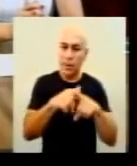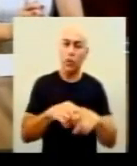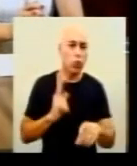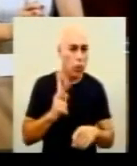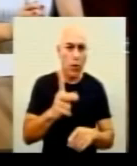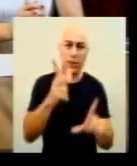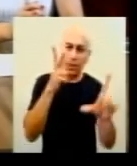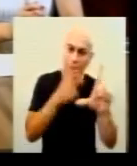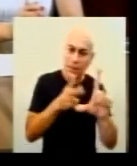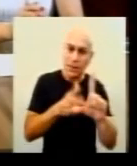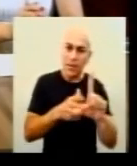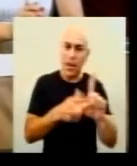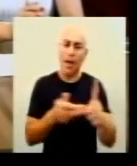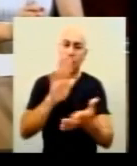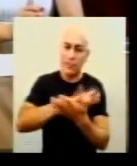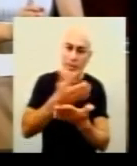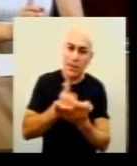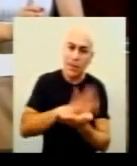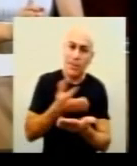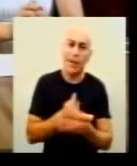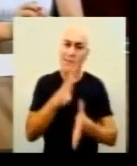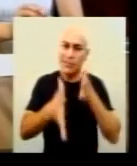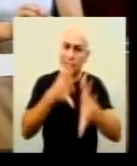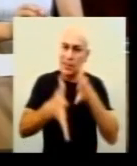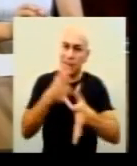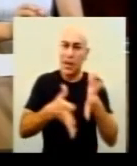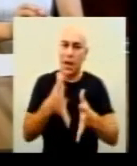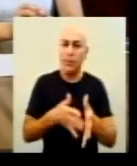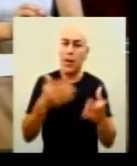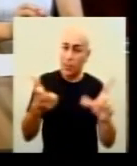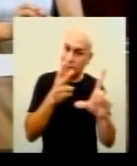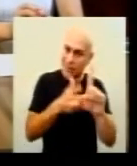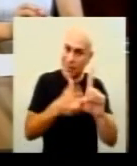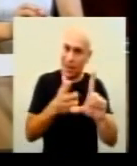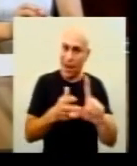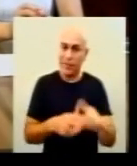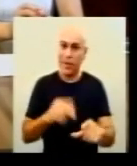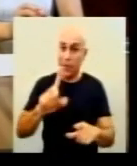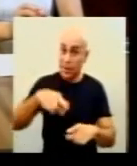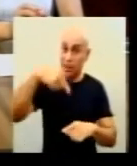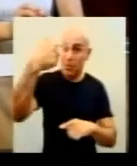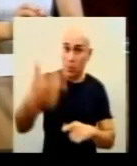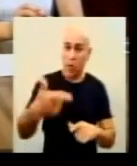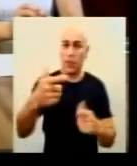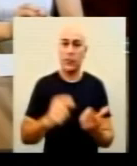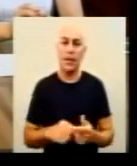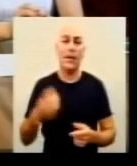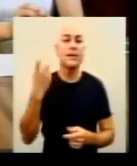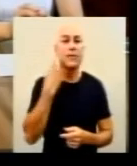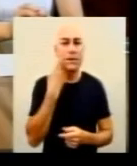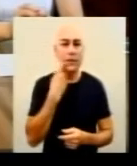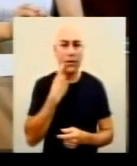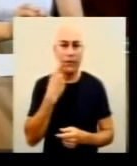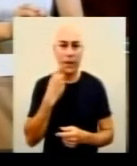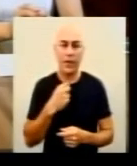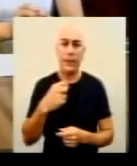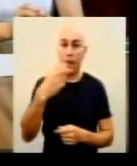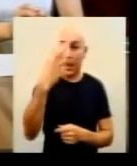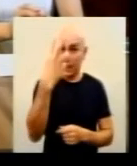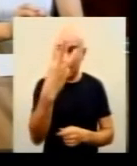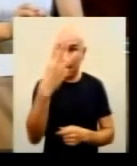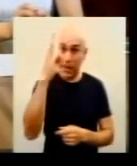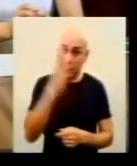todas as lives, fazem a interpretação em libras da nossa live. A próxima transmissão será na sexta-feira, às